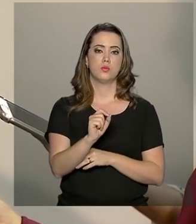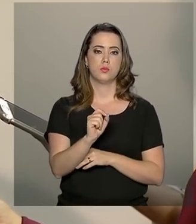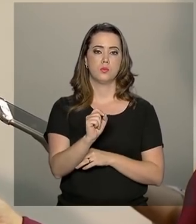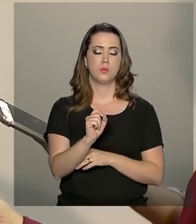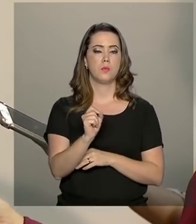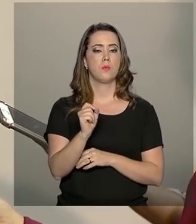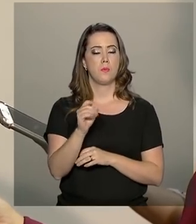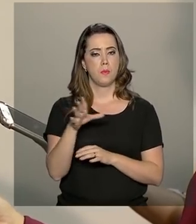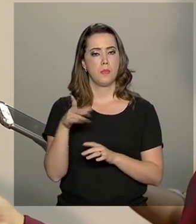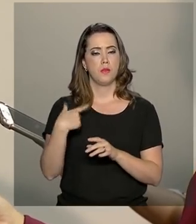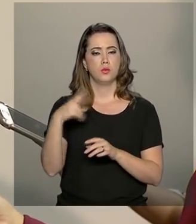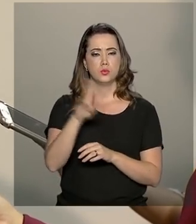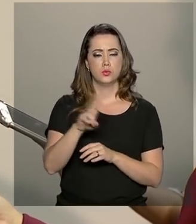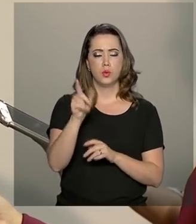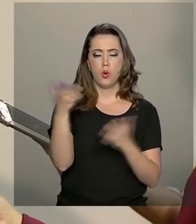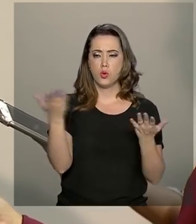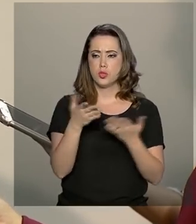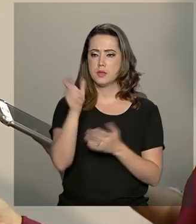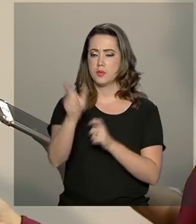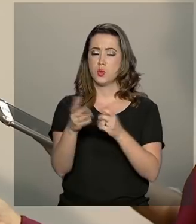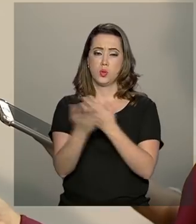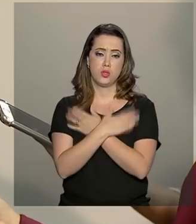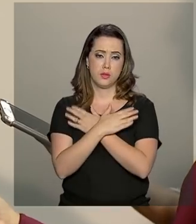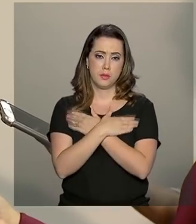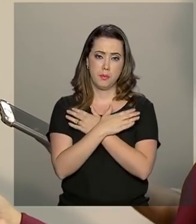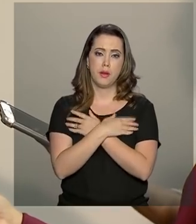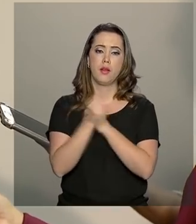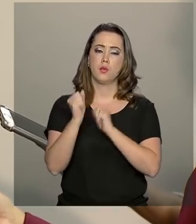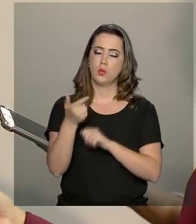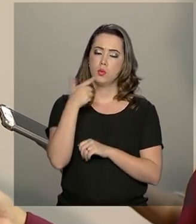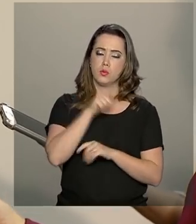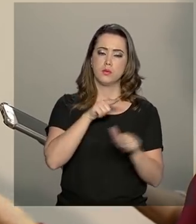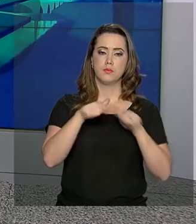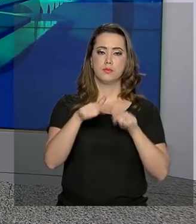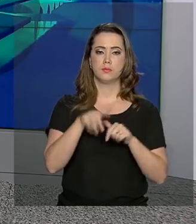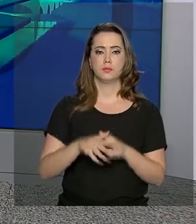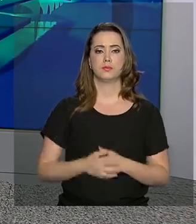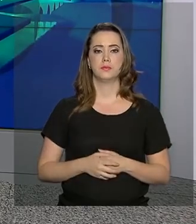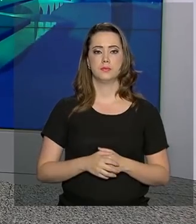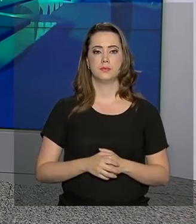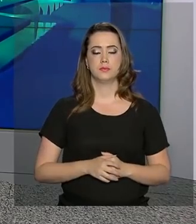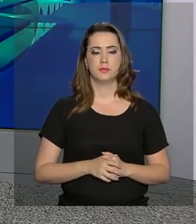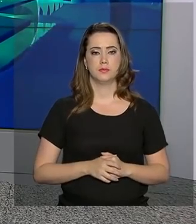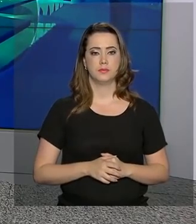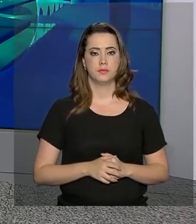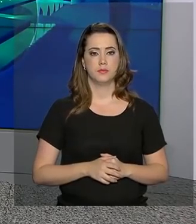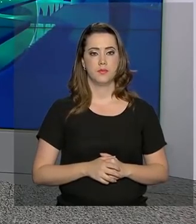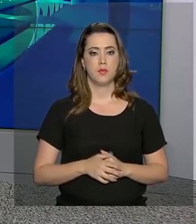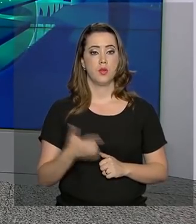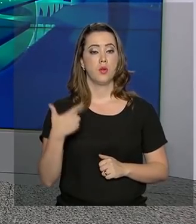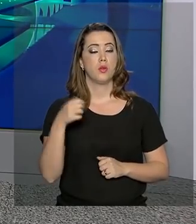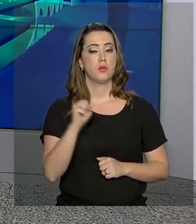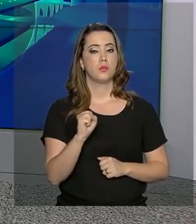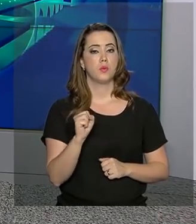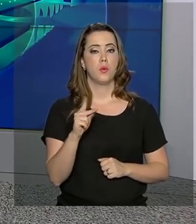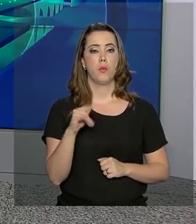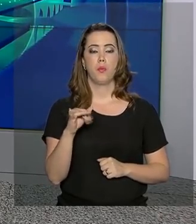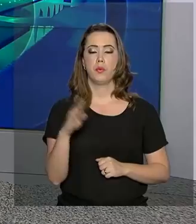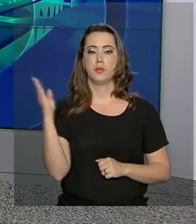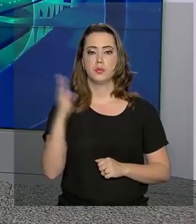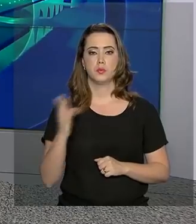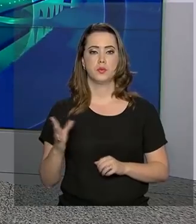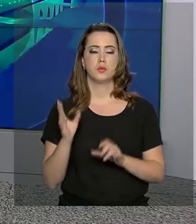a absorção das pessoas que hoje em dia estão desempregadas. Esse é o objetivo final. Em 2018, o PIB